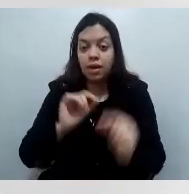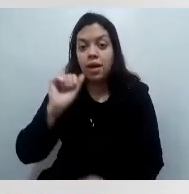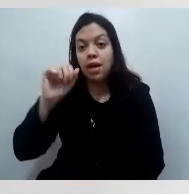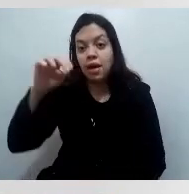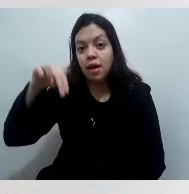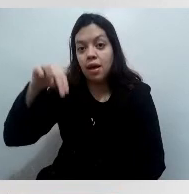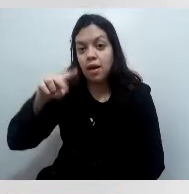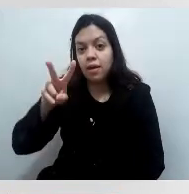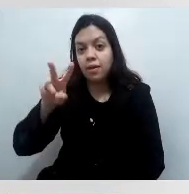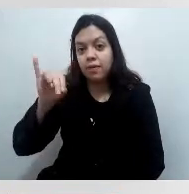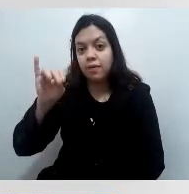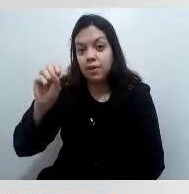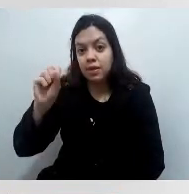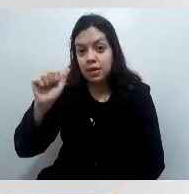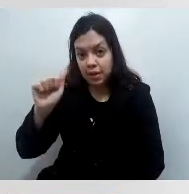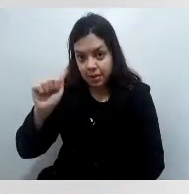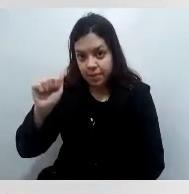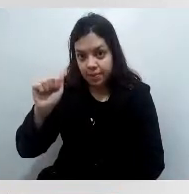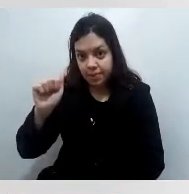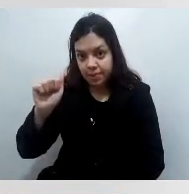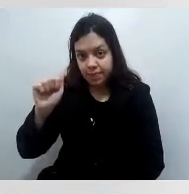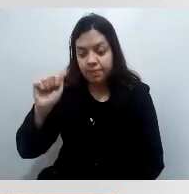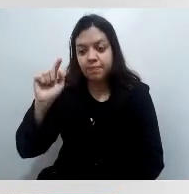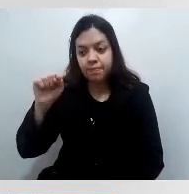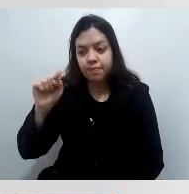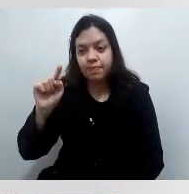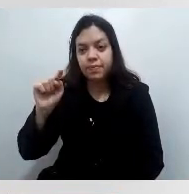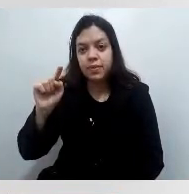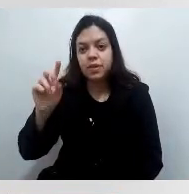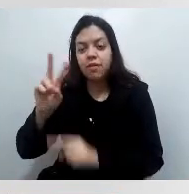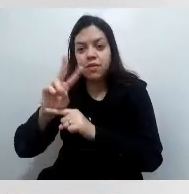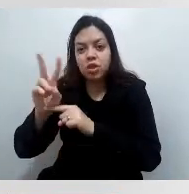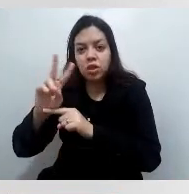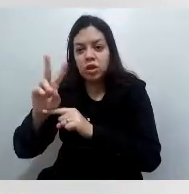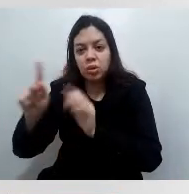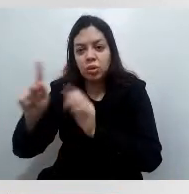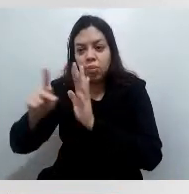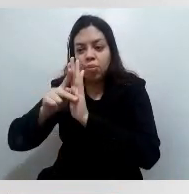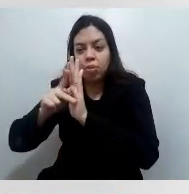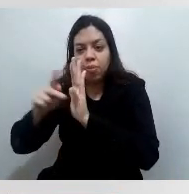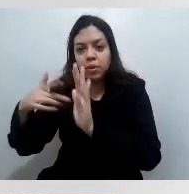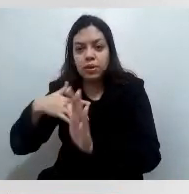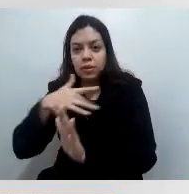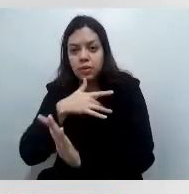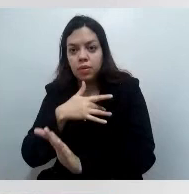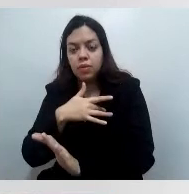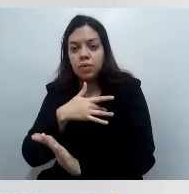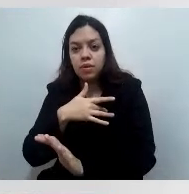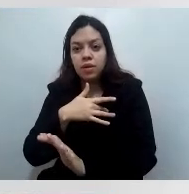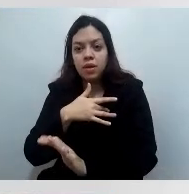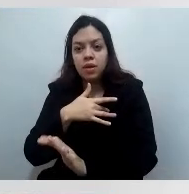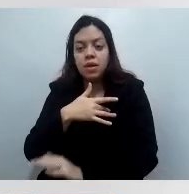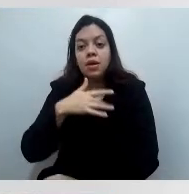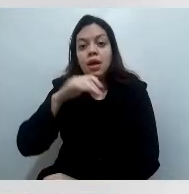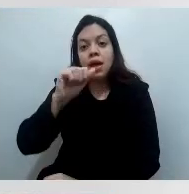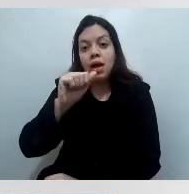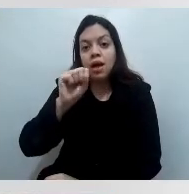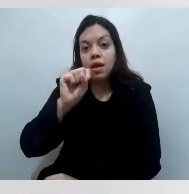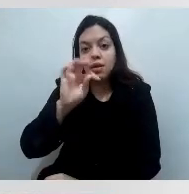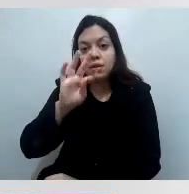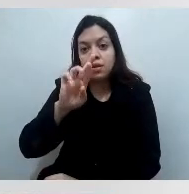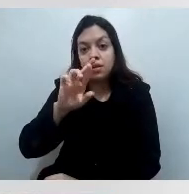de Vigilância Sanitária, para suspender a vacinação com a vacina AstraZeneca